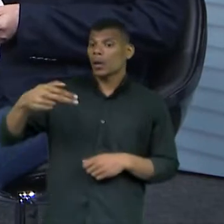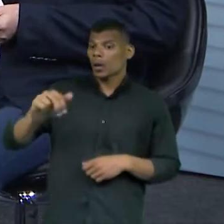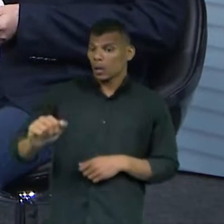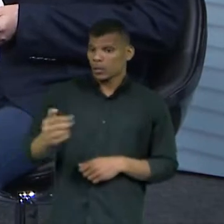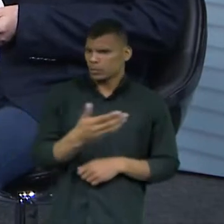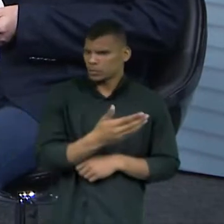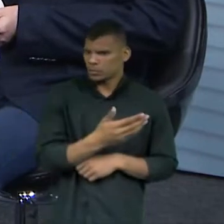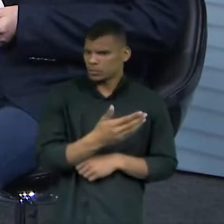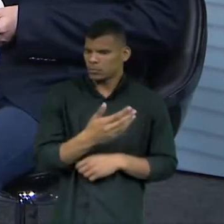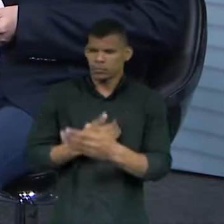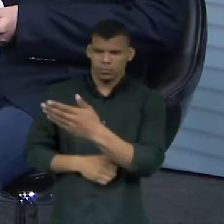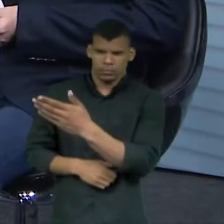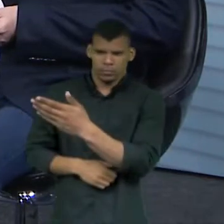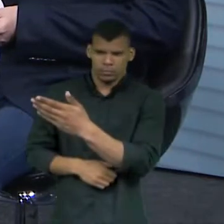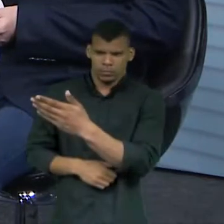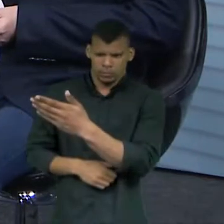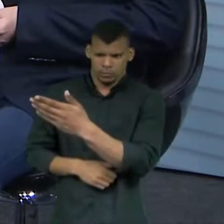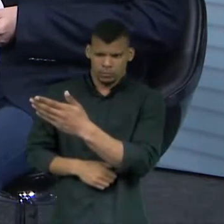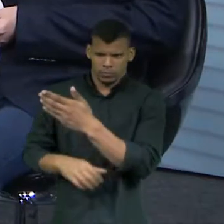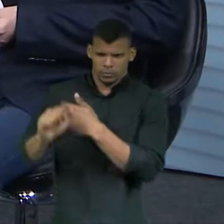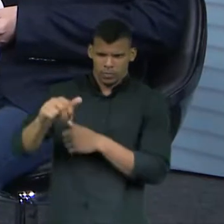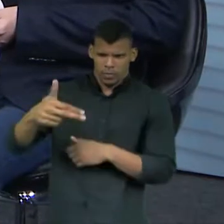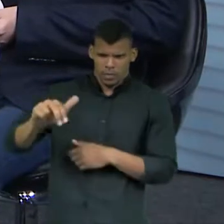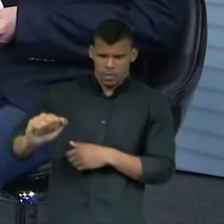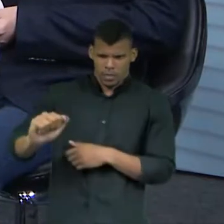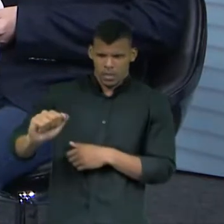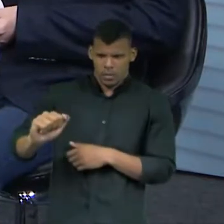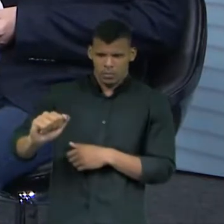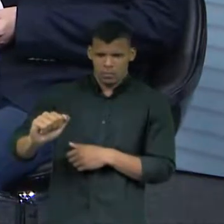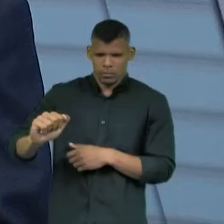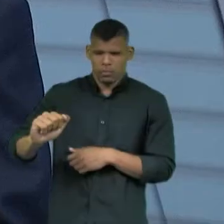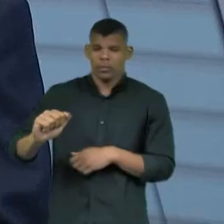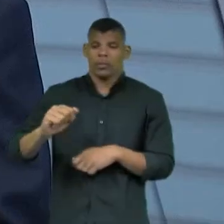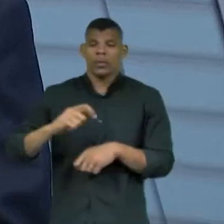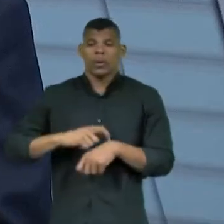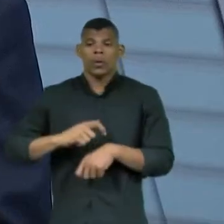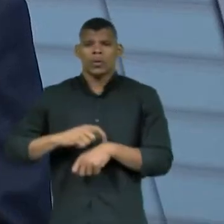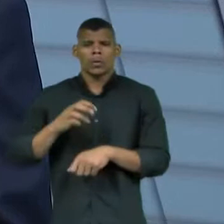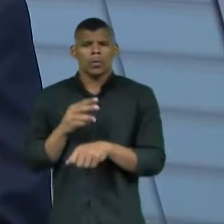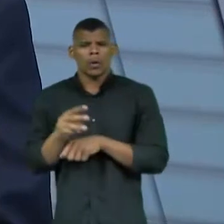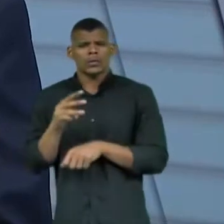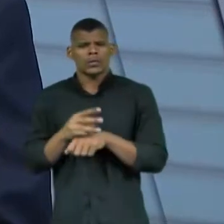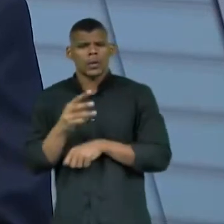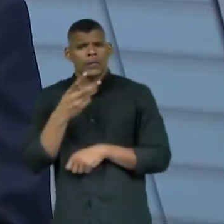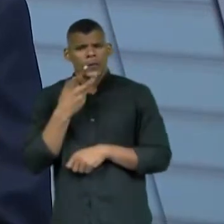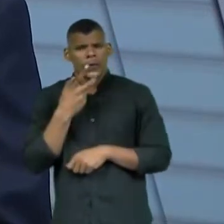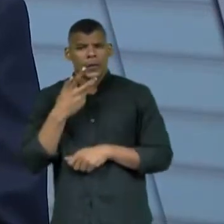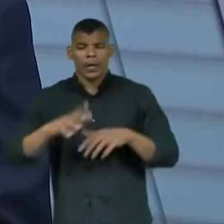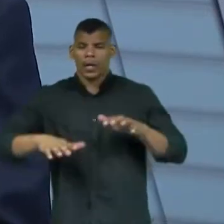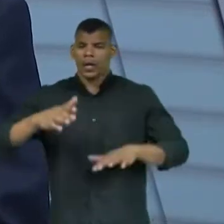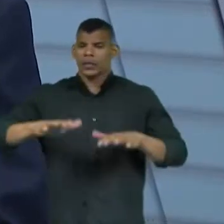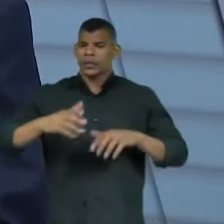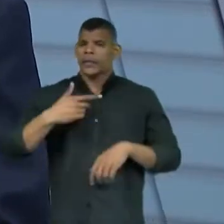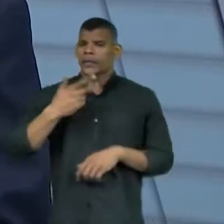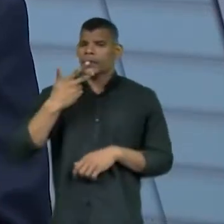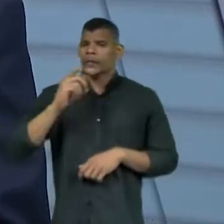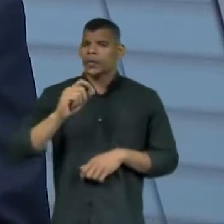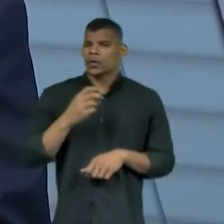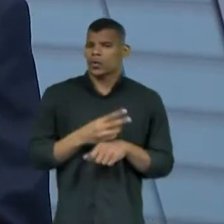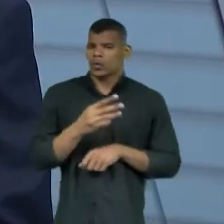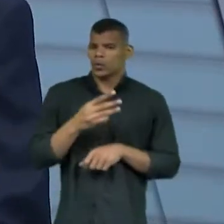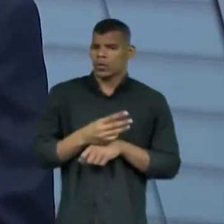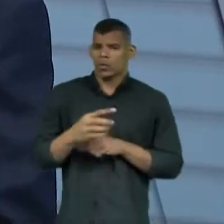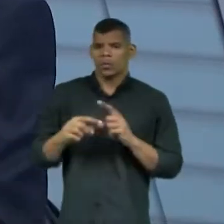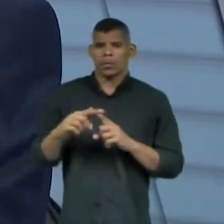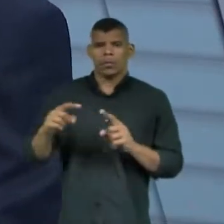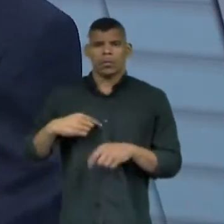essa aí da vedação do WhatsApp na hora do... É importante que a senhora falou, porque muita gente diz, não, mas eu estou aqui no WhatsApp. Não, mas você está na hora